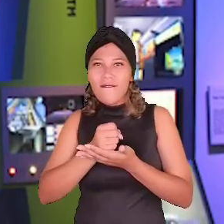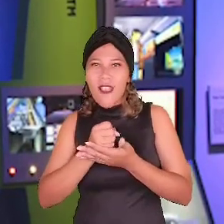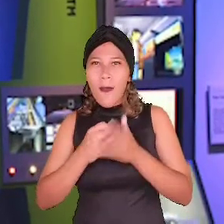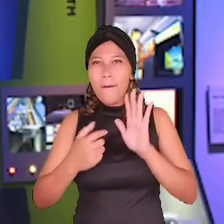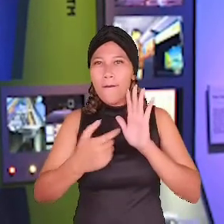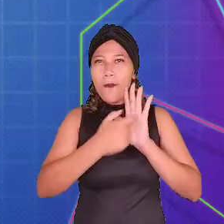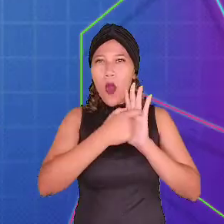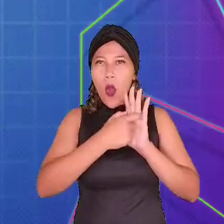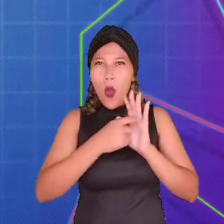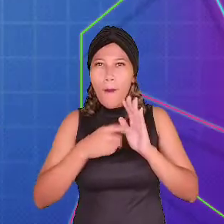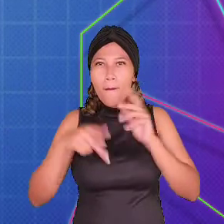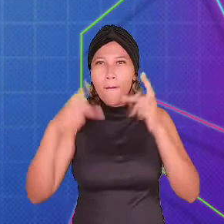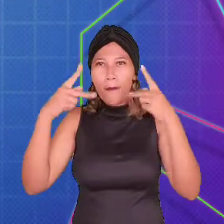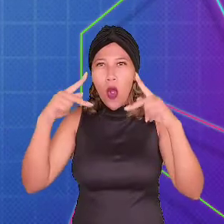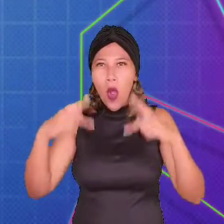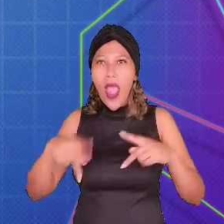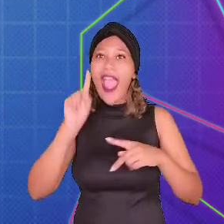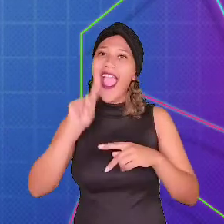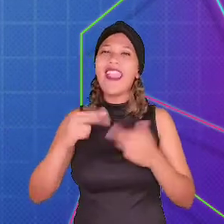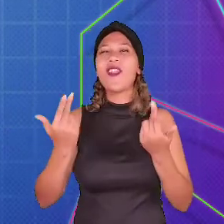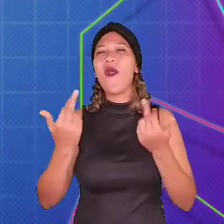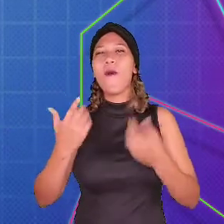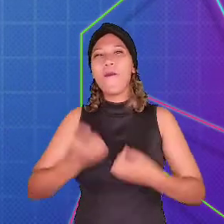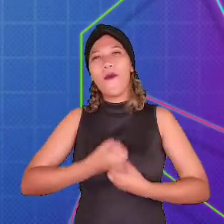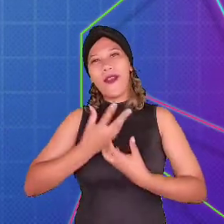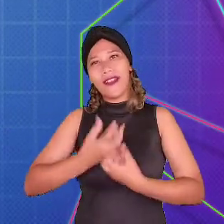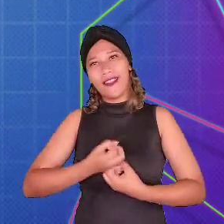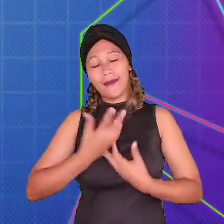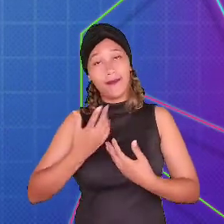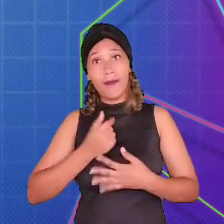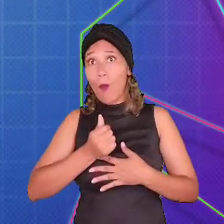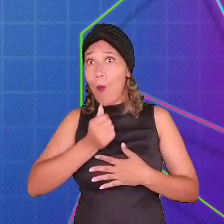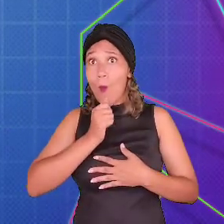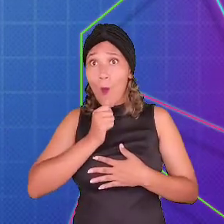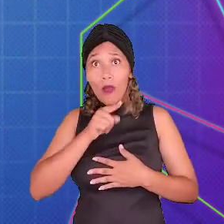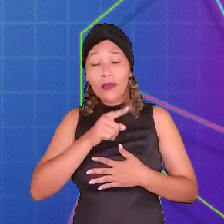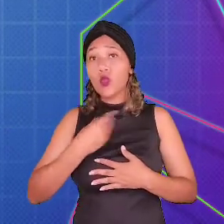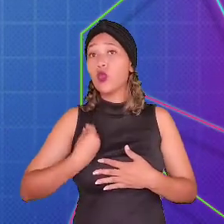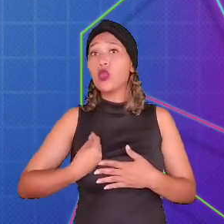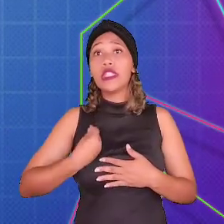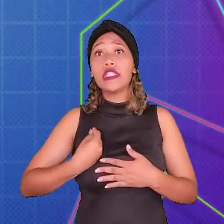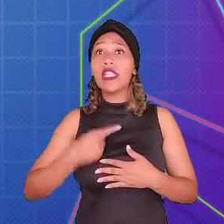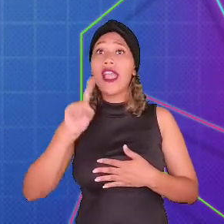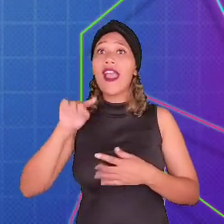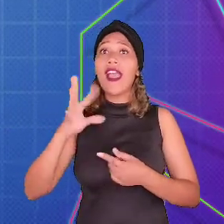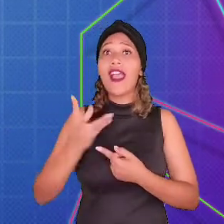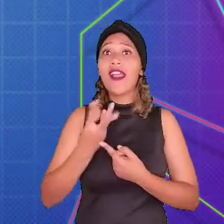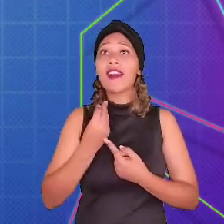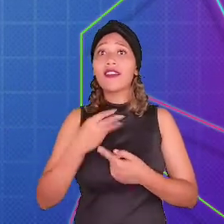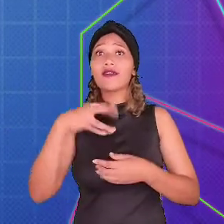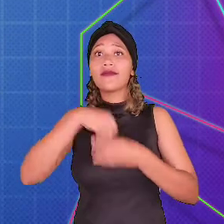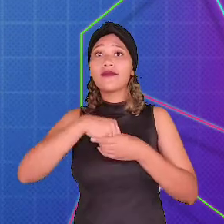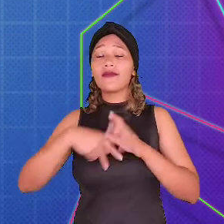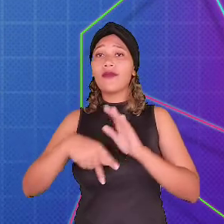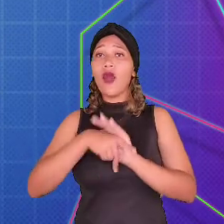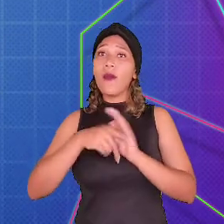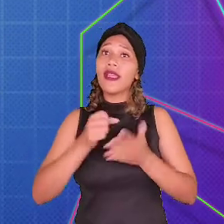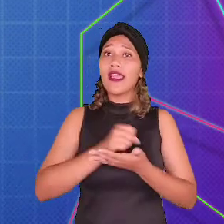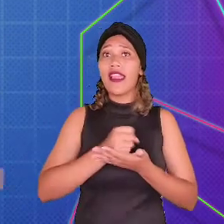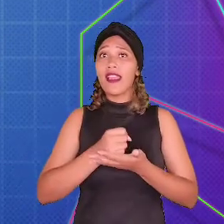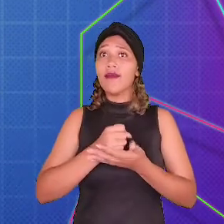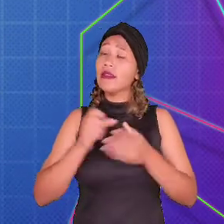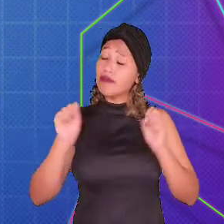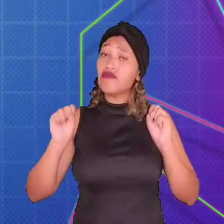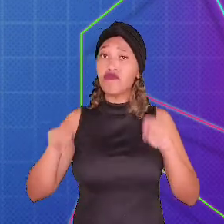é como poesia. A própria programação, que sem ela o jogo não existe, seria uma arte dentro do universo dos games.